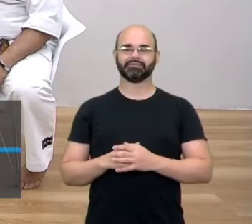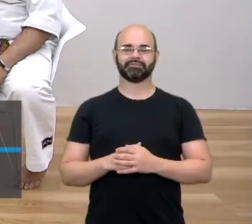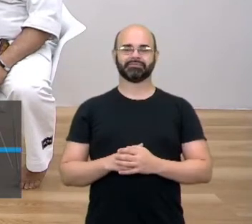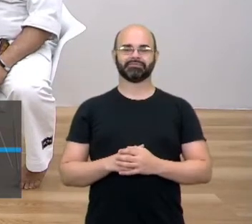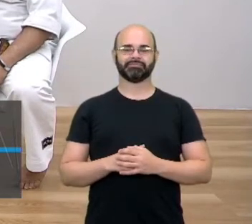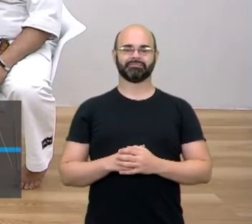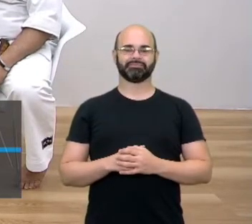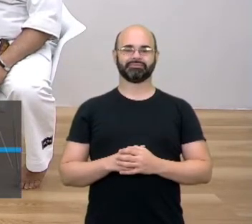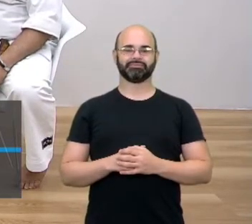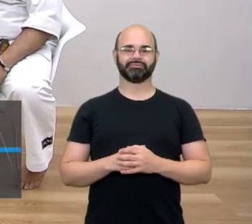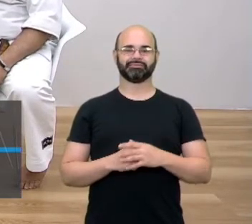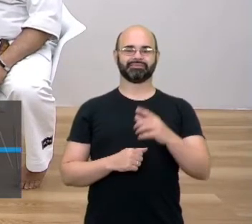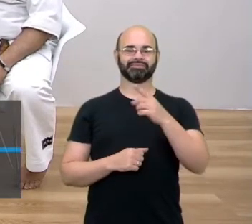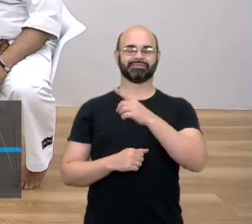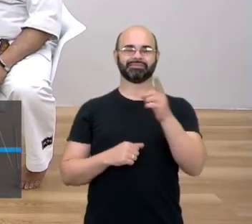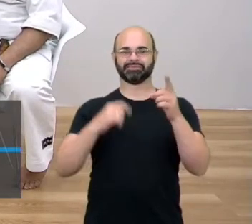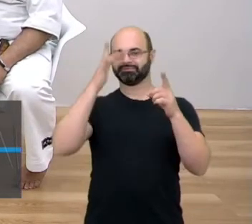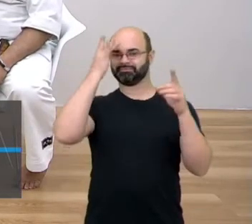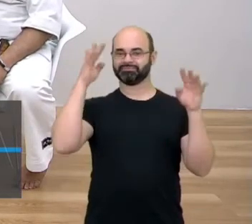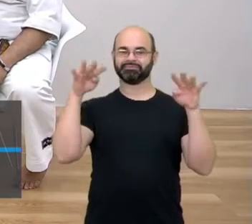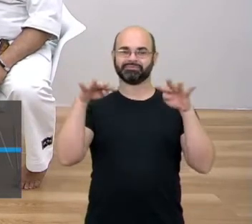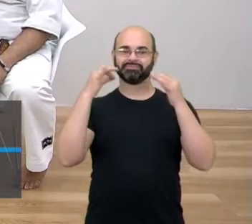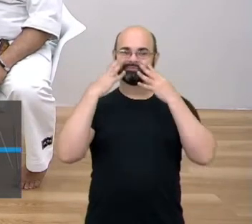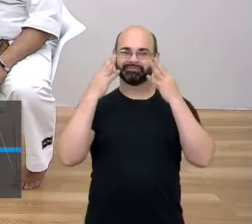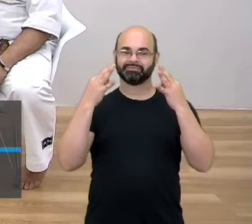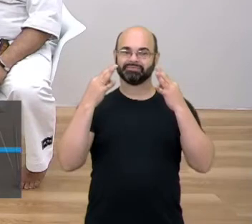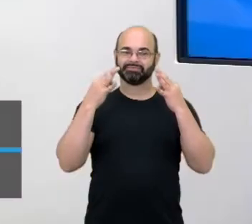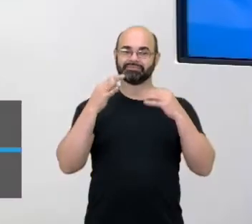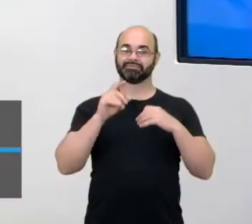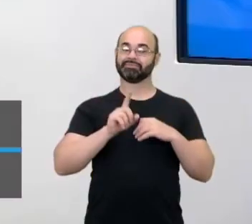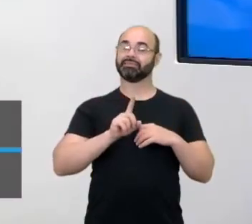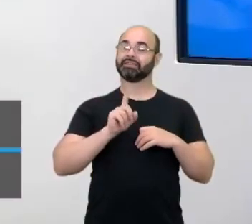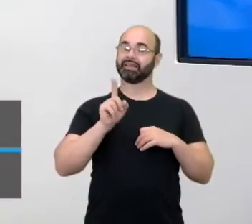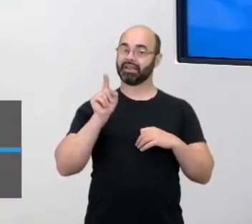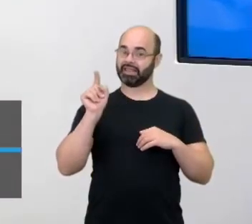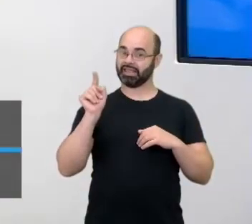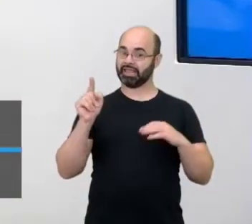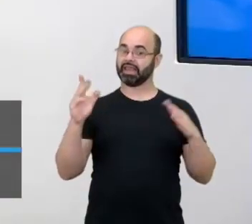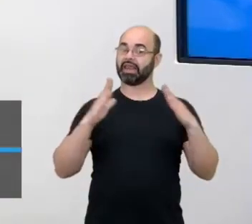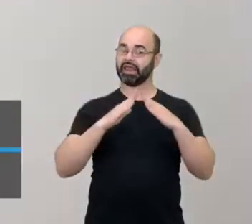Bruno, para o povo ficar ciente. Ele é quem manda em casa.